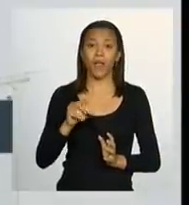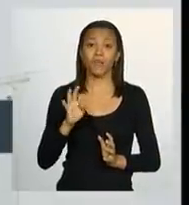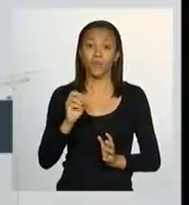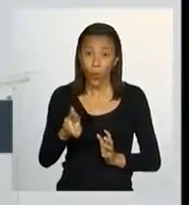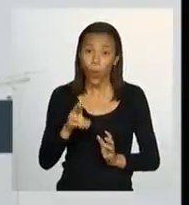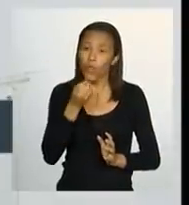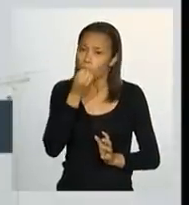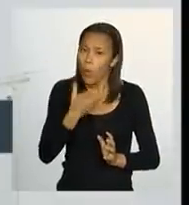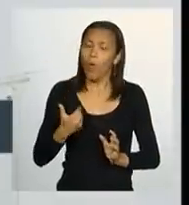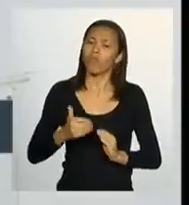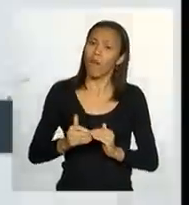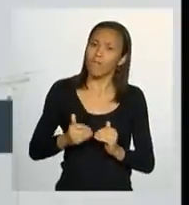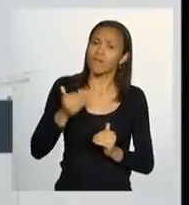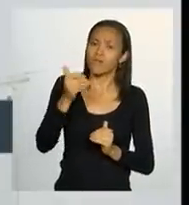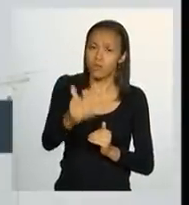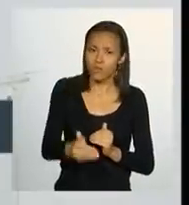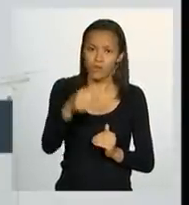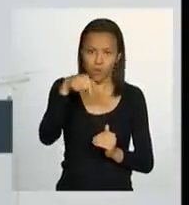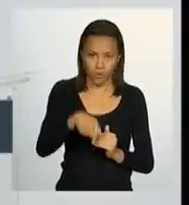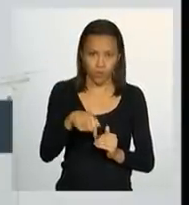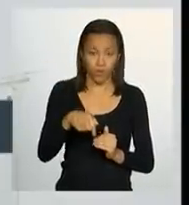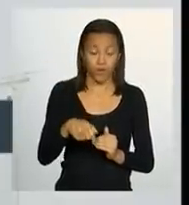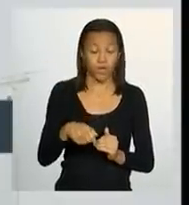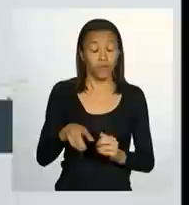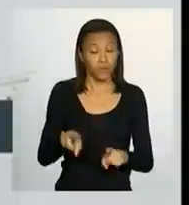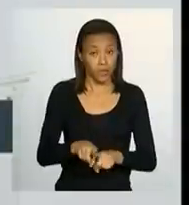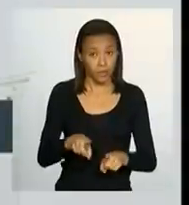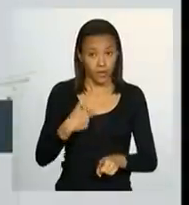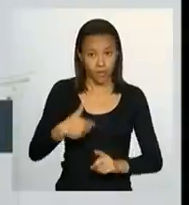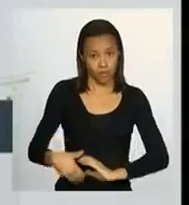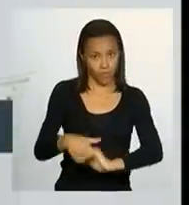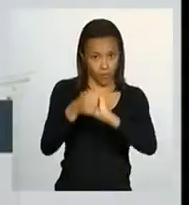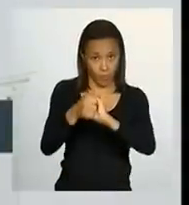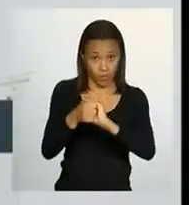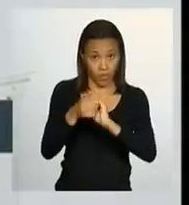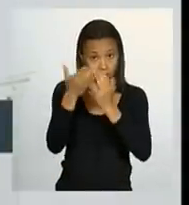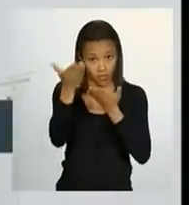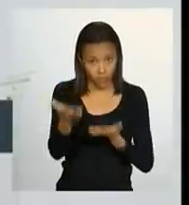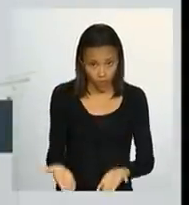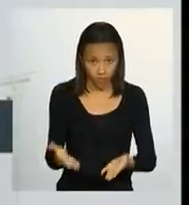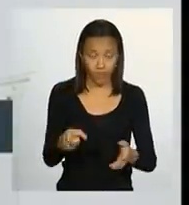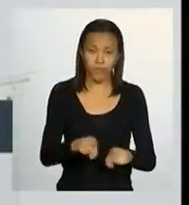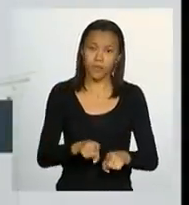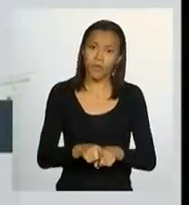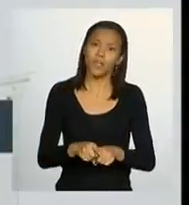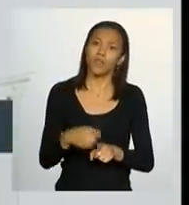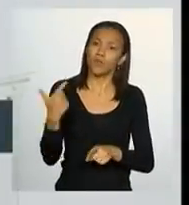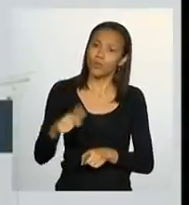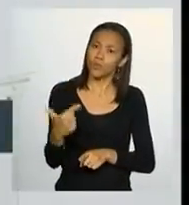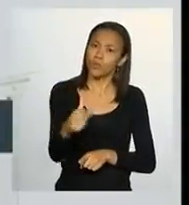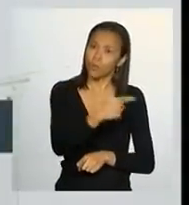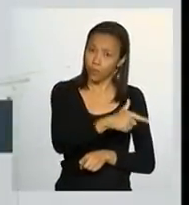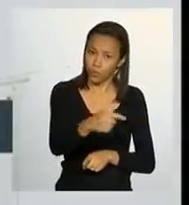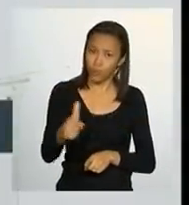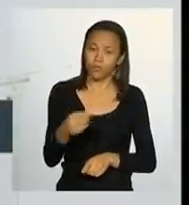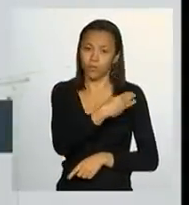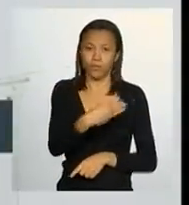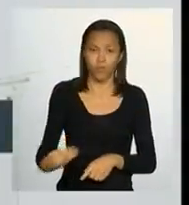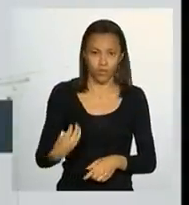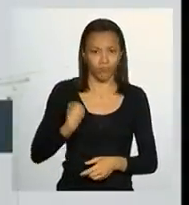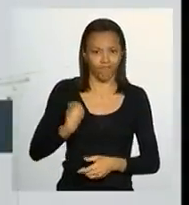avançou bem. Então, ministro, além de lhe cumprimentar, a vossa excelência e os senhores ministros, enfim, a todos,